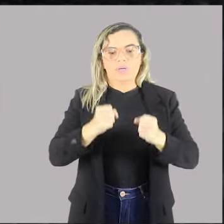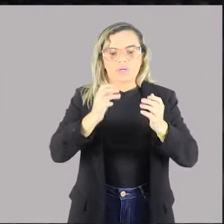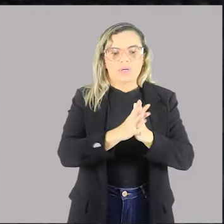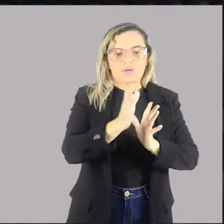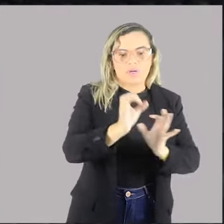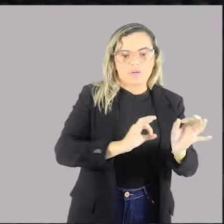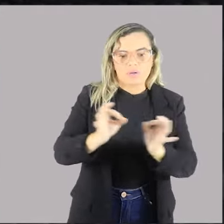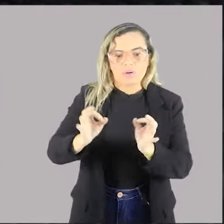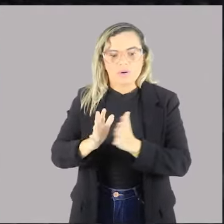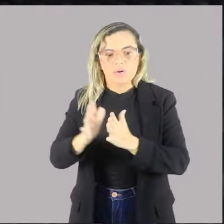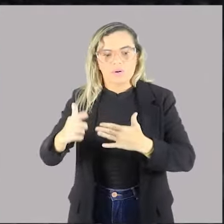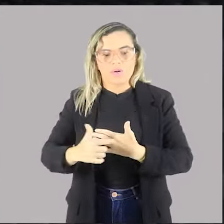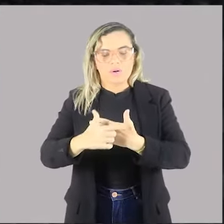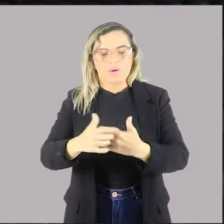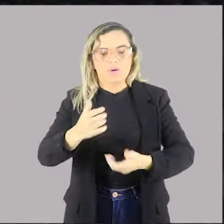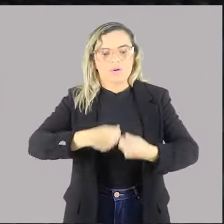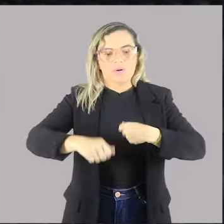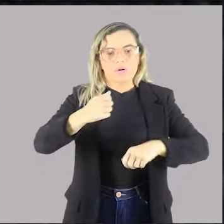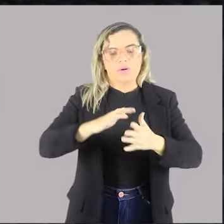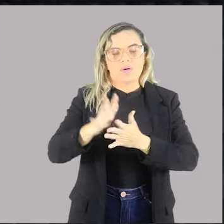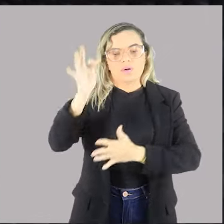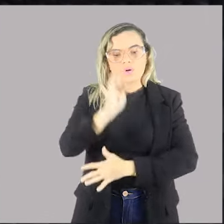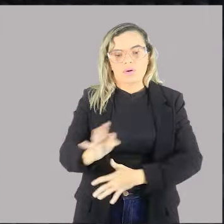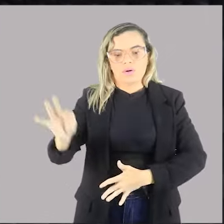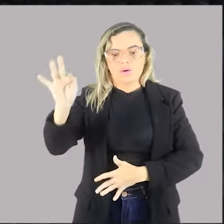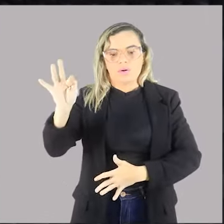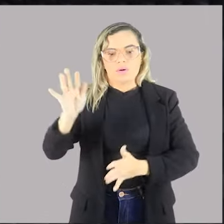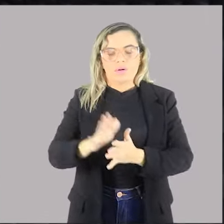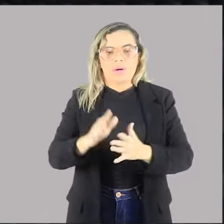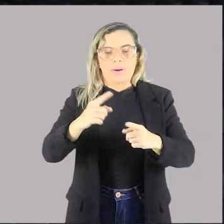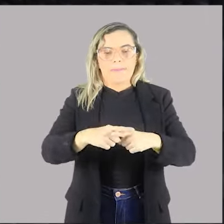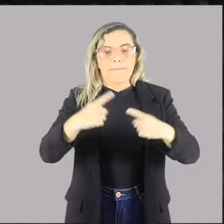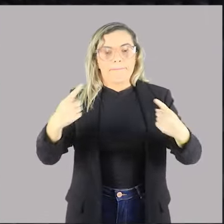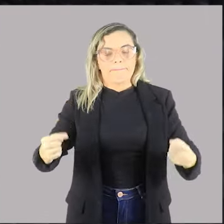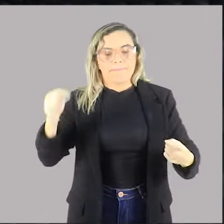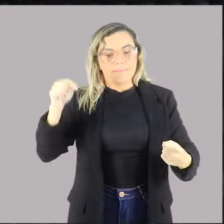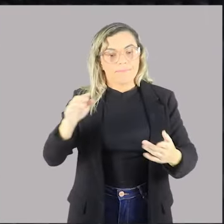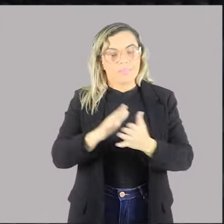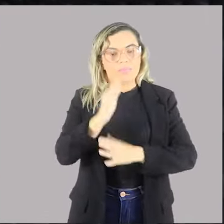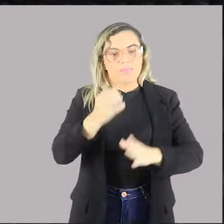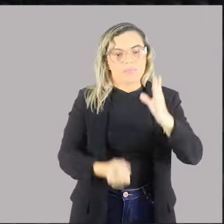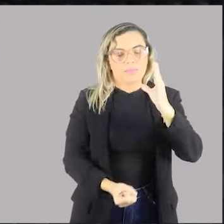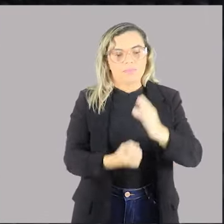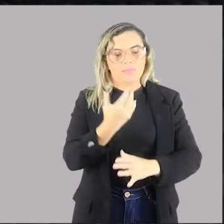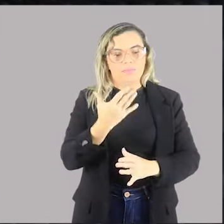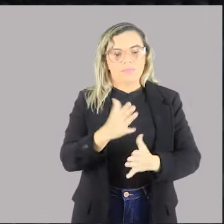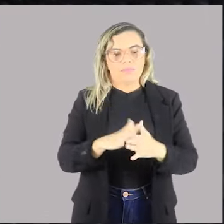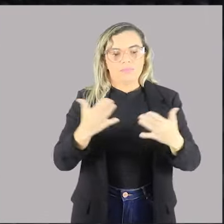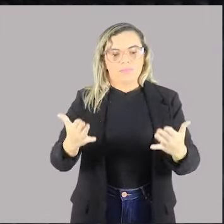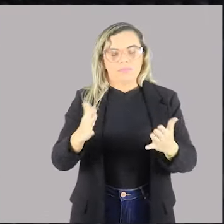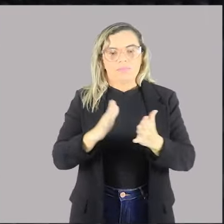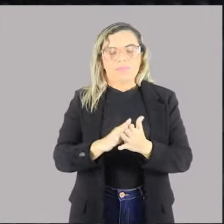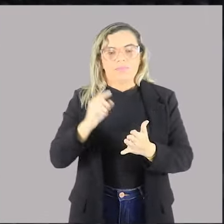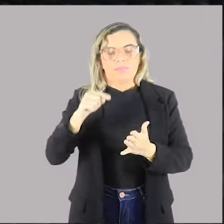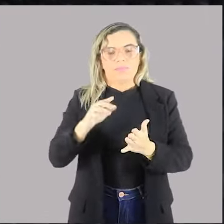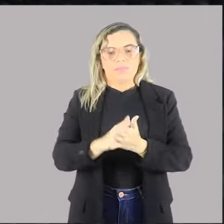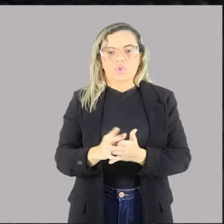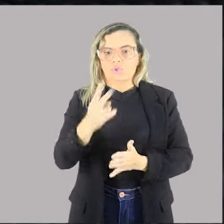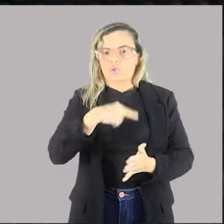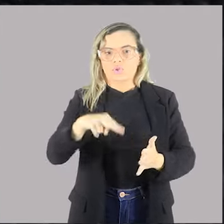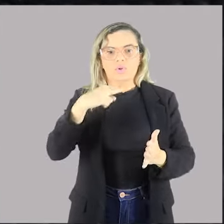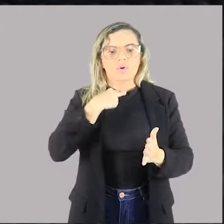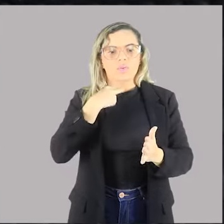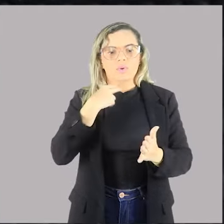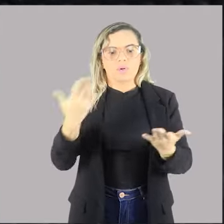organização e funcionamento da administração pública federal. No entanto, essa criação de decreto, ela não